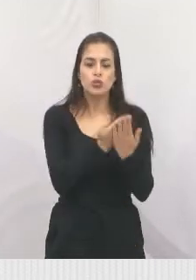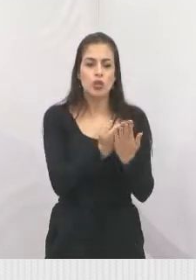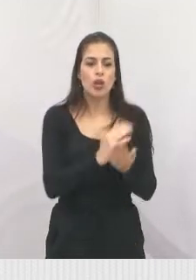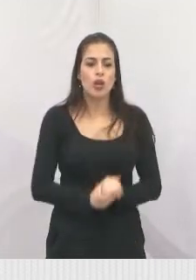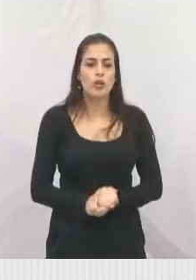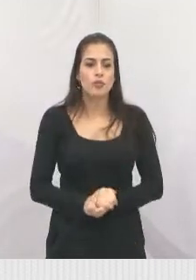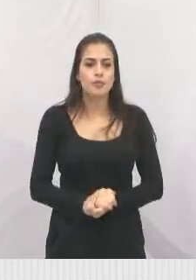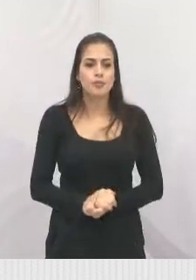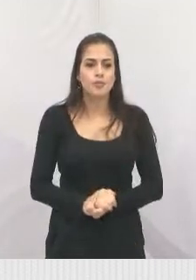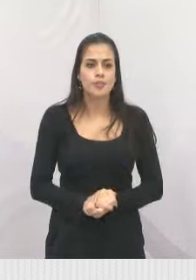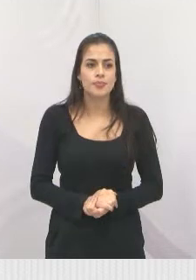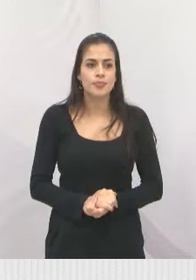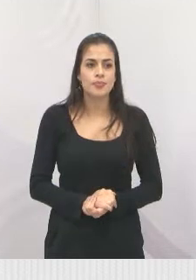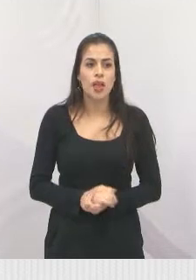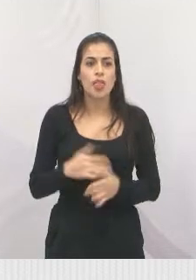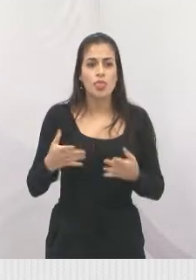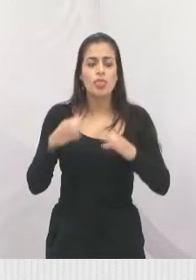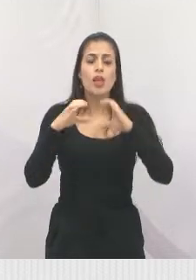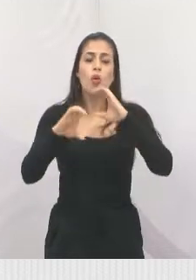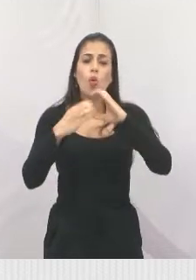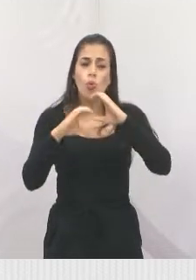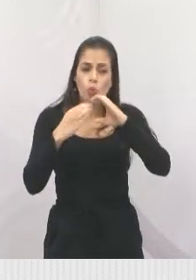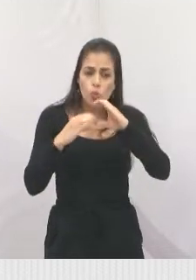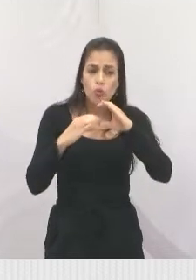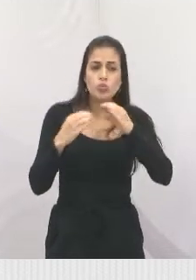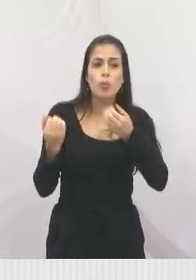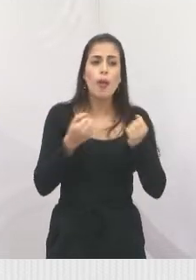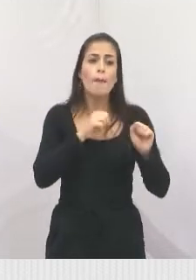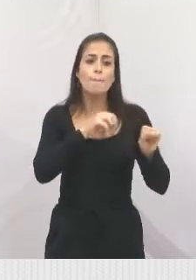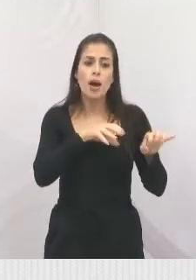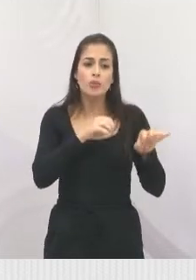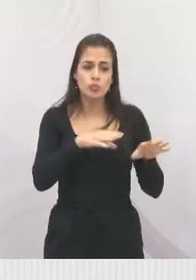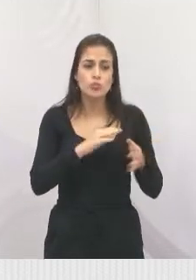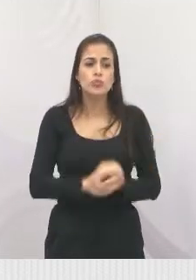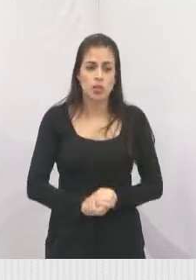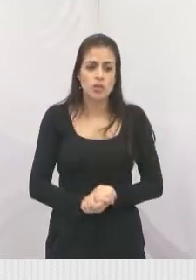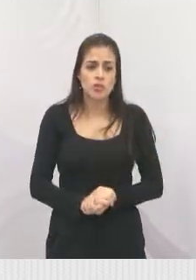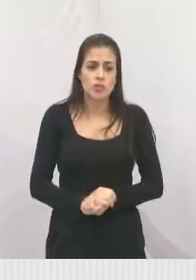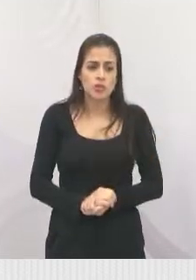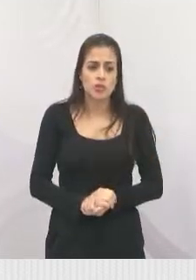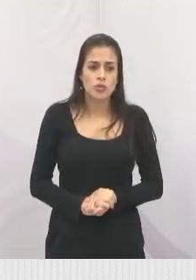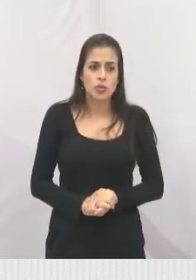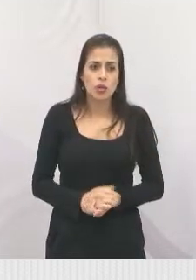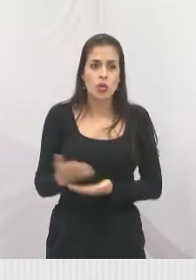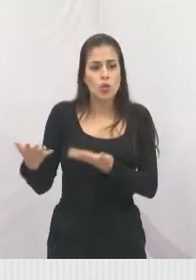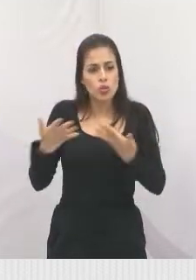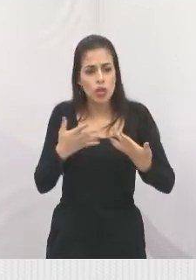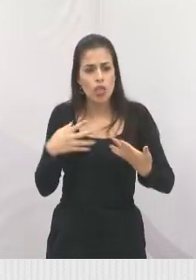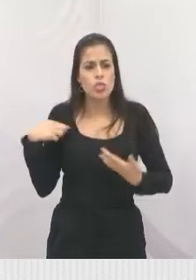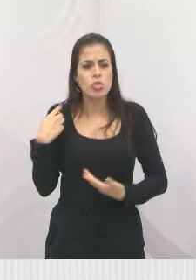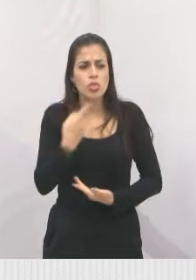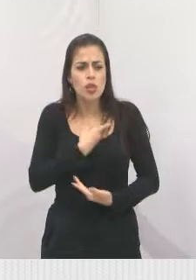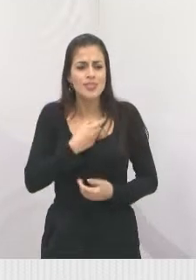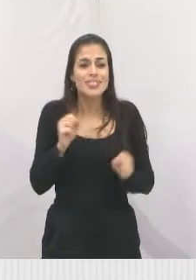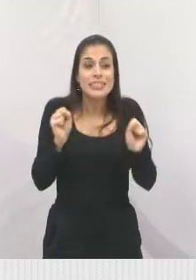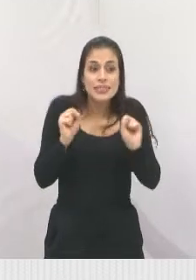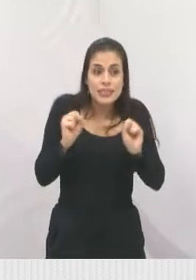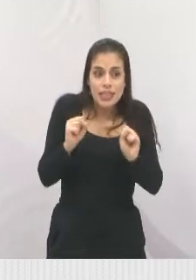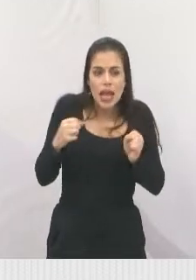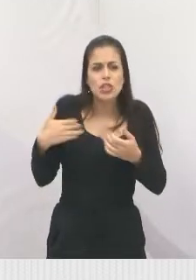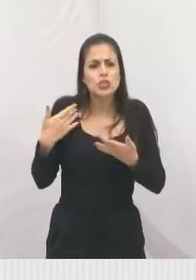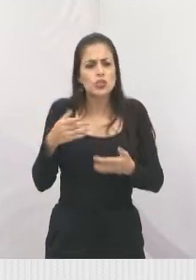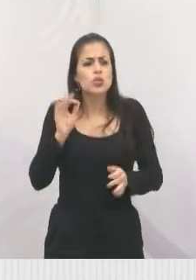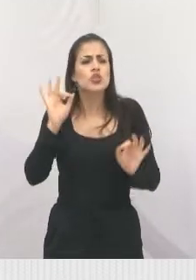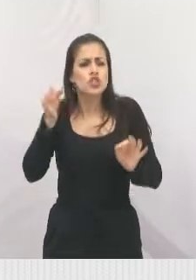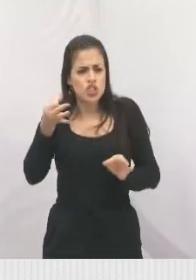público na área do magistério aqui em Jacareí. Faço votos que os nossos queridos que já estão